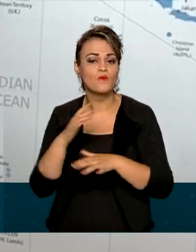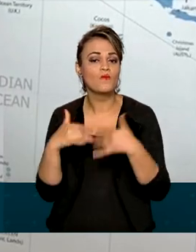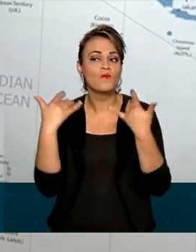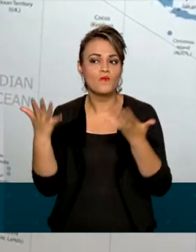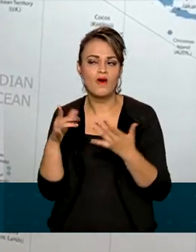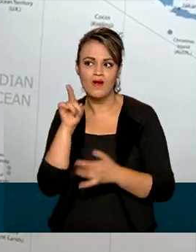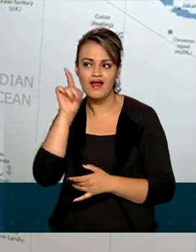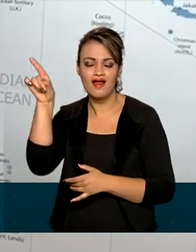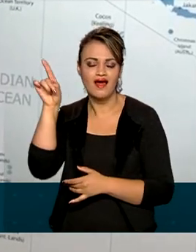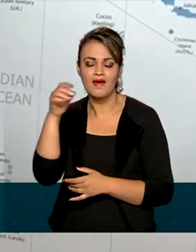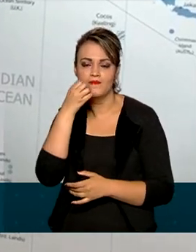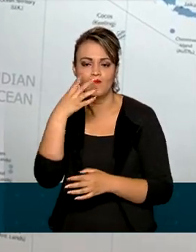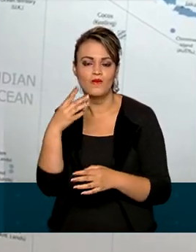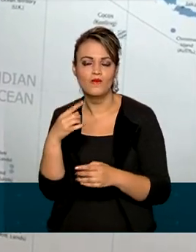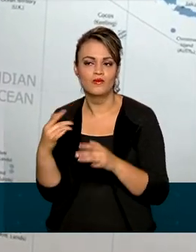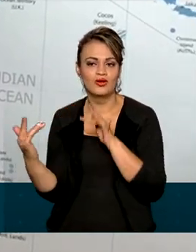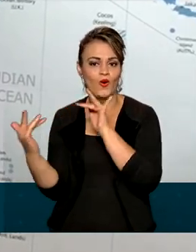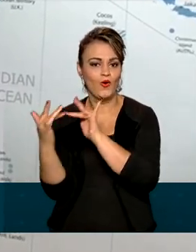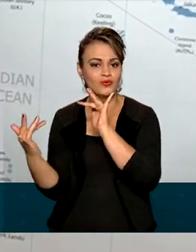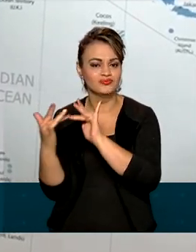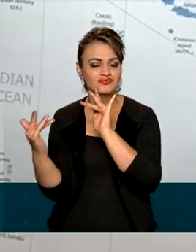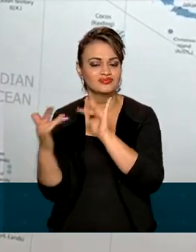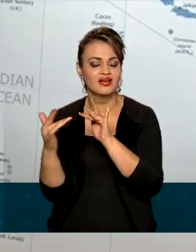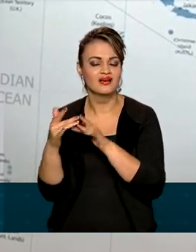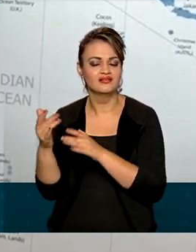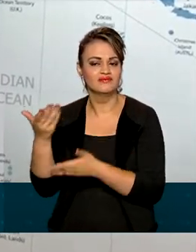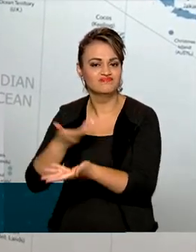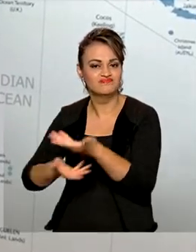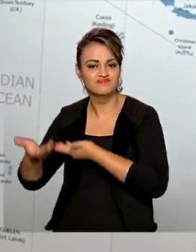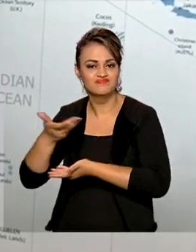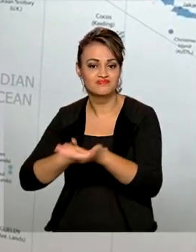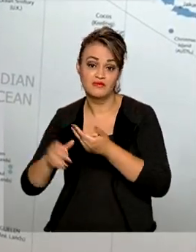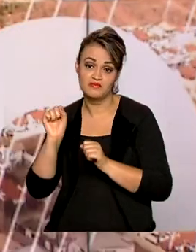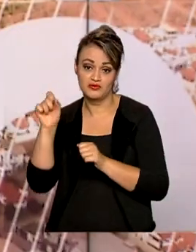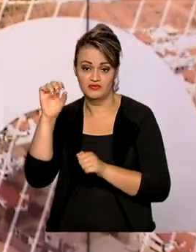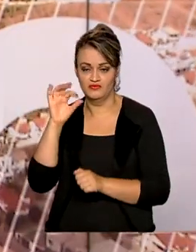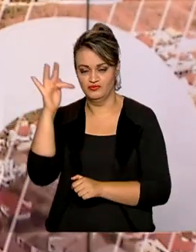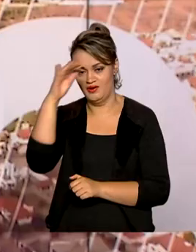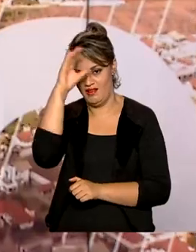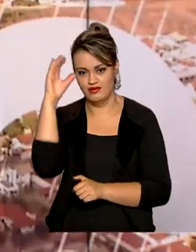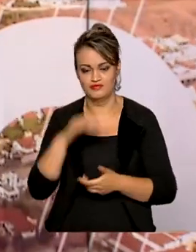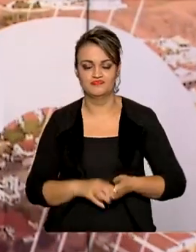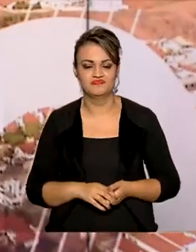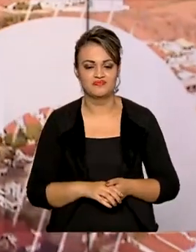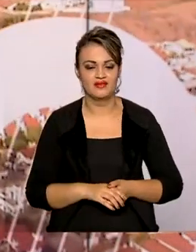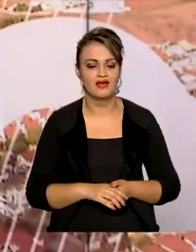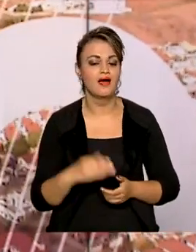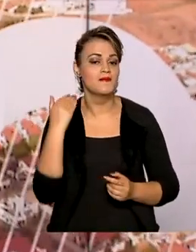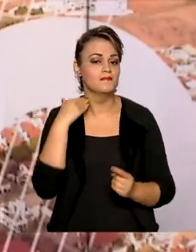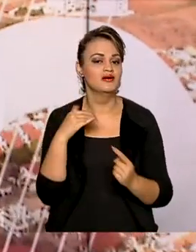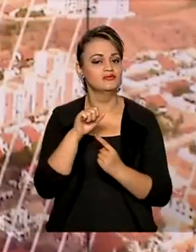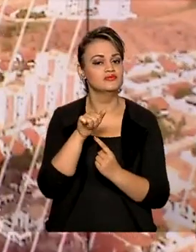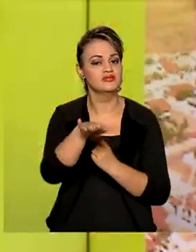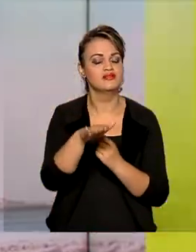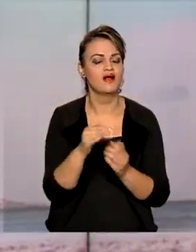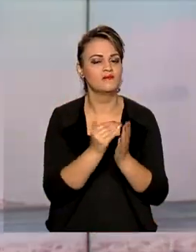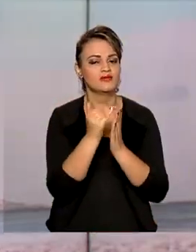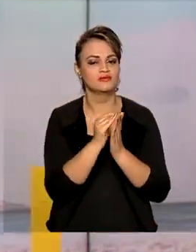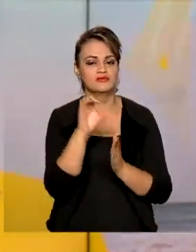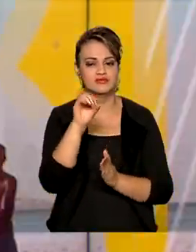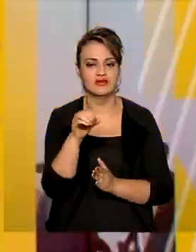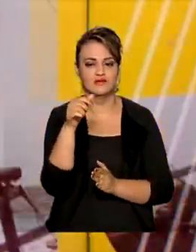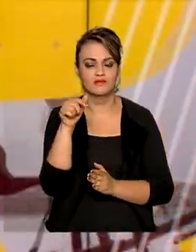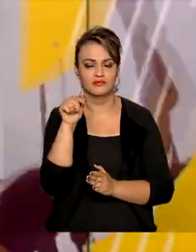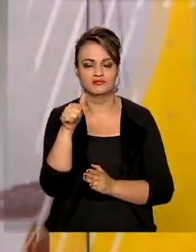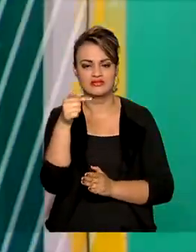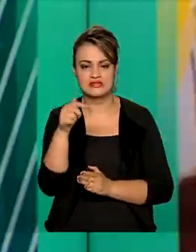naquele destino e vamos conectá-los com investidores e potenciais clientes. O Banco Central aumentou em 0,75